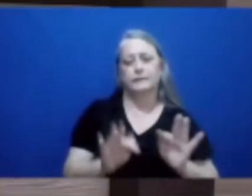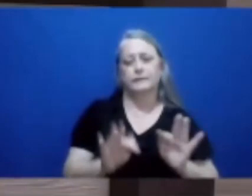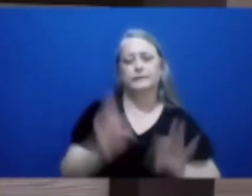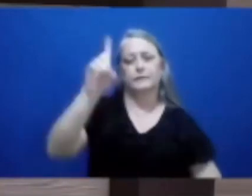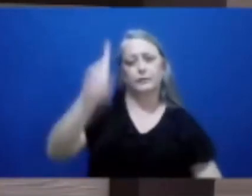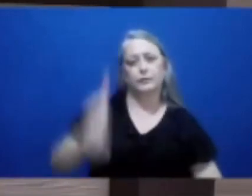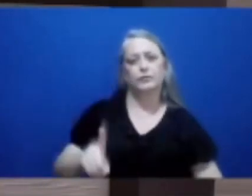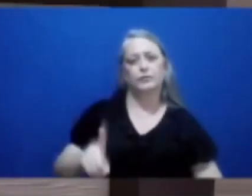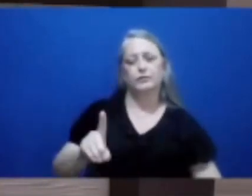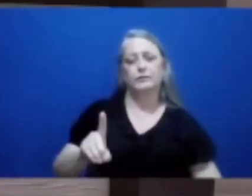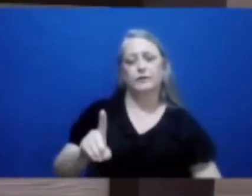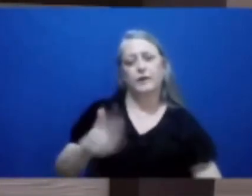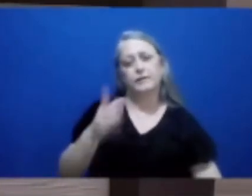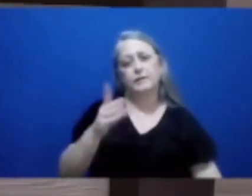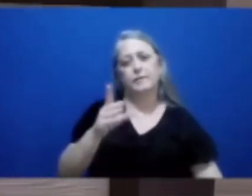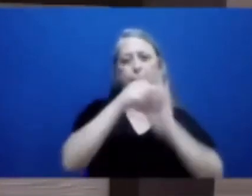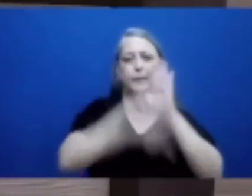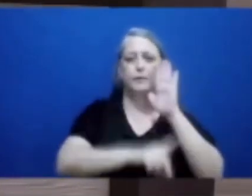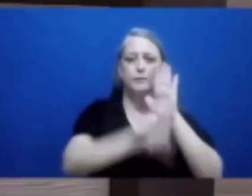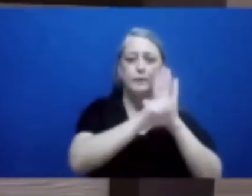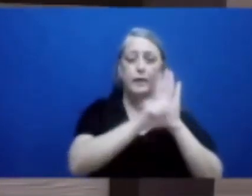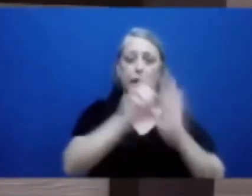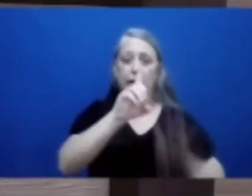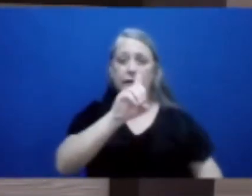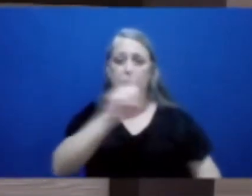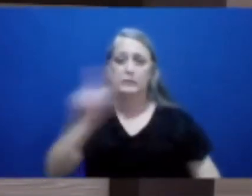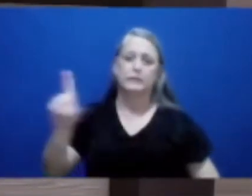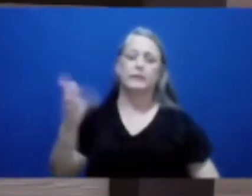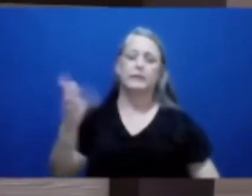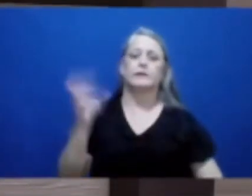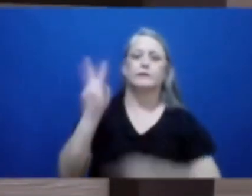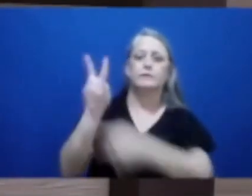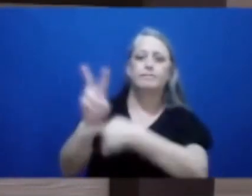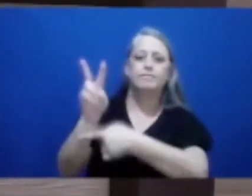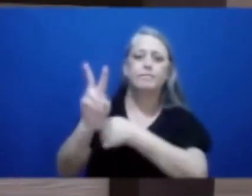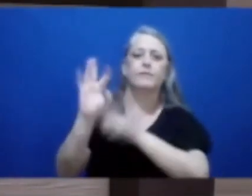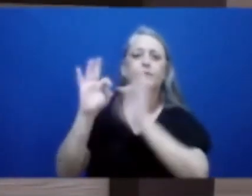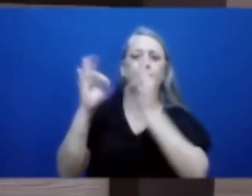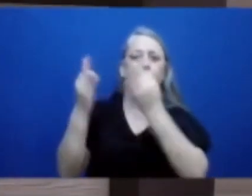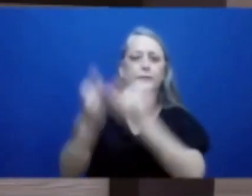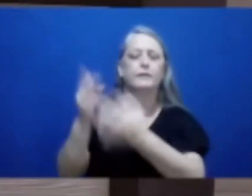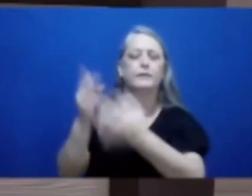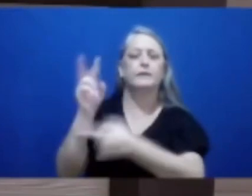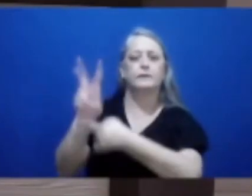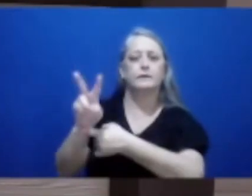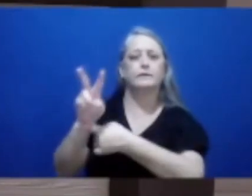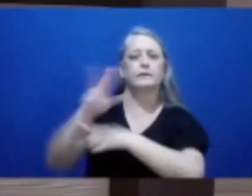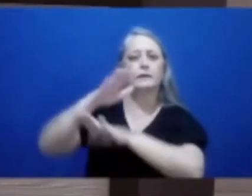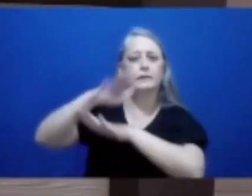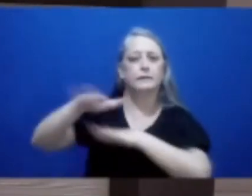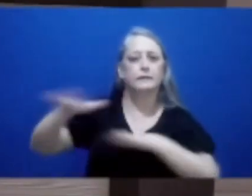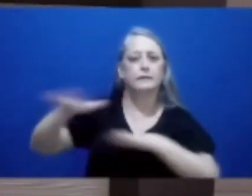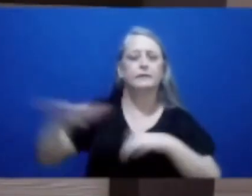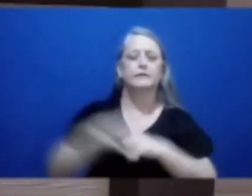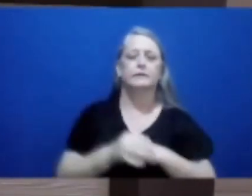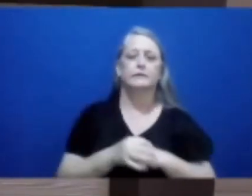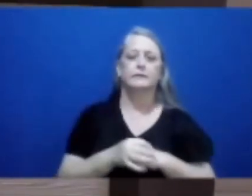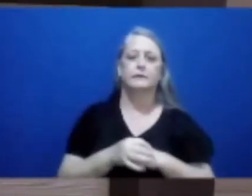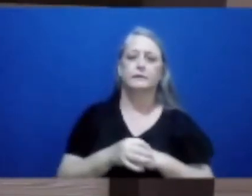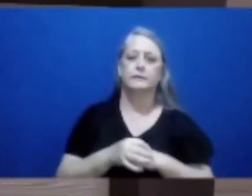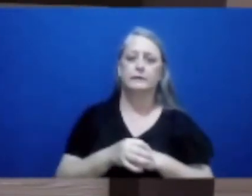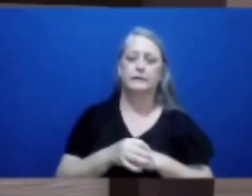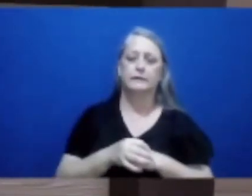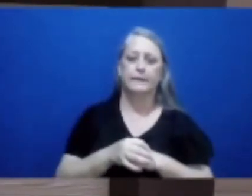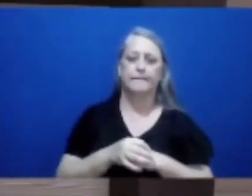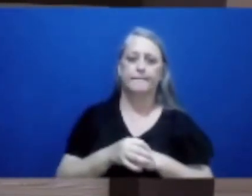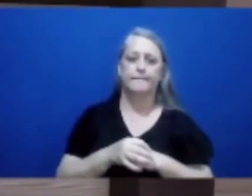projeto de direita, um projeto que preza famílias, que protege as crianças. Ô senhora, a senhora concordar com o uso da linguagem